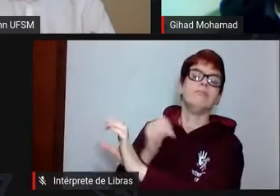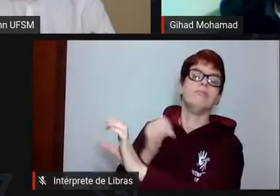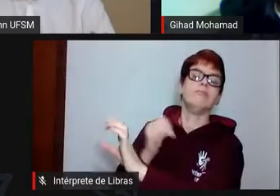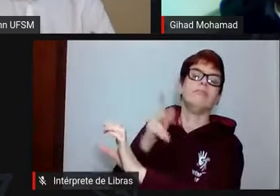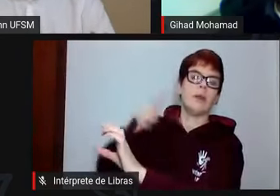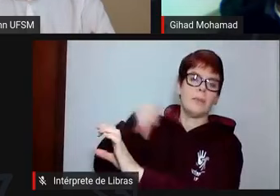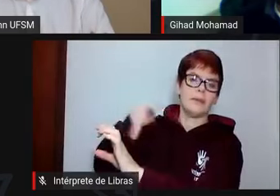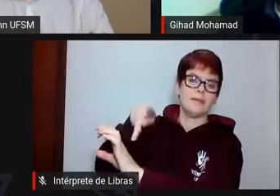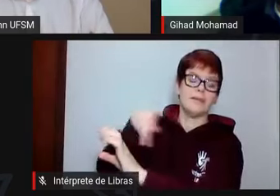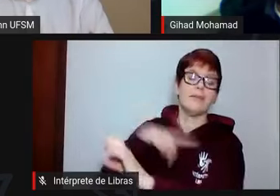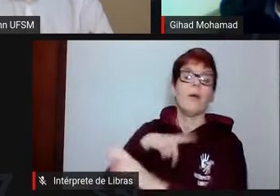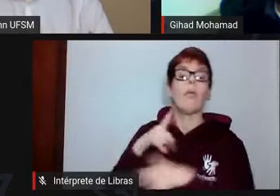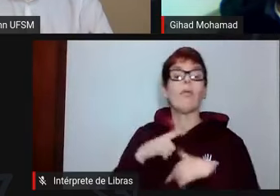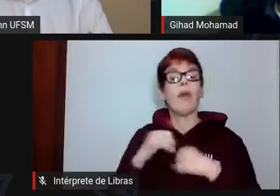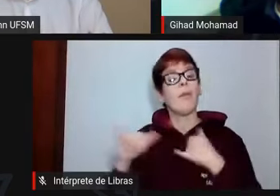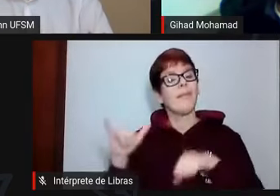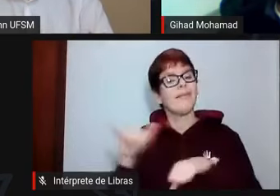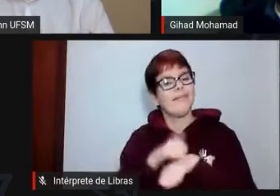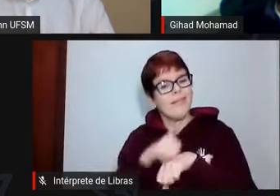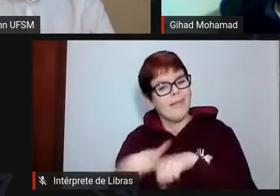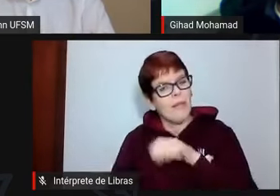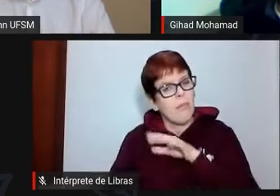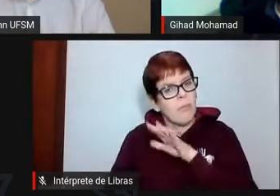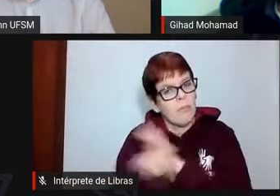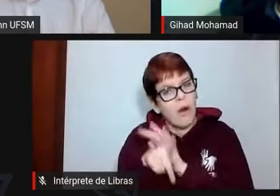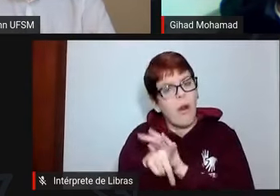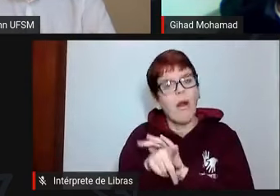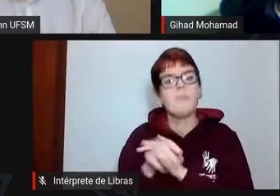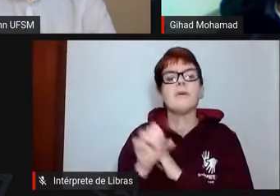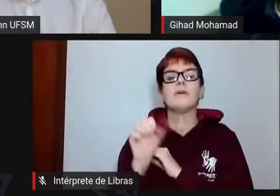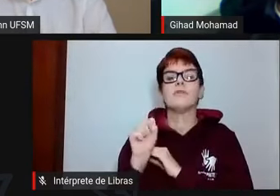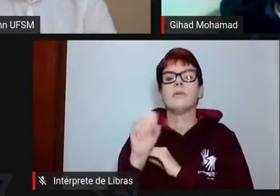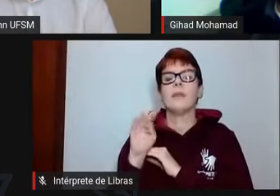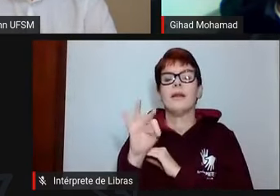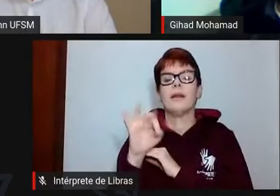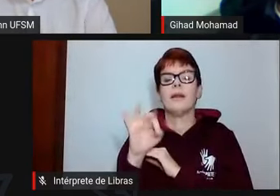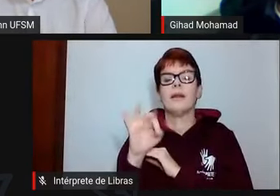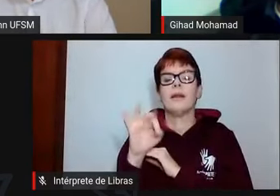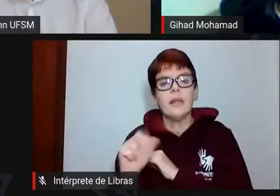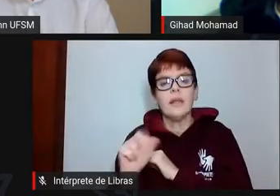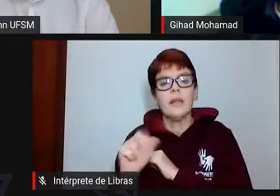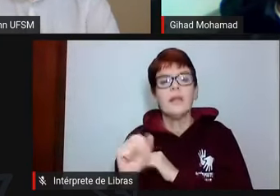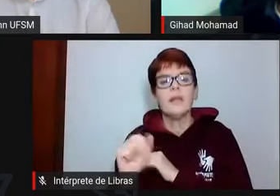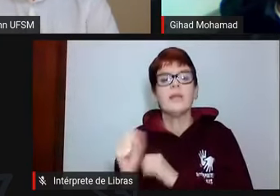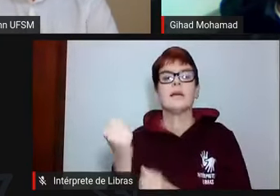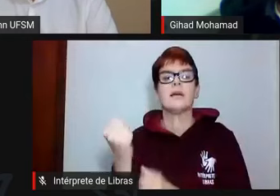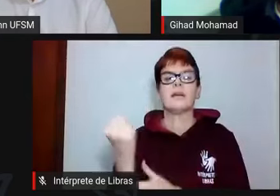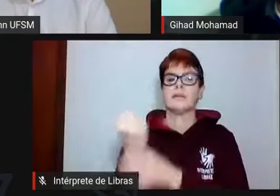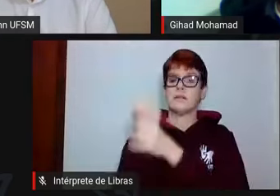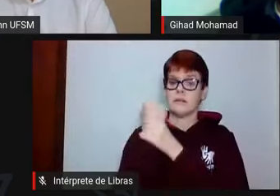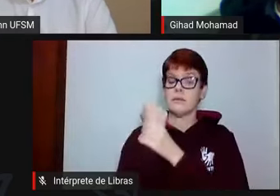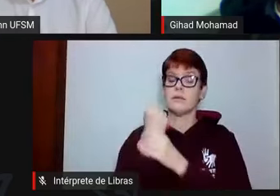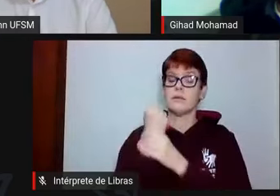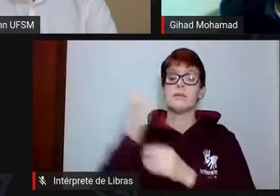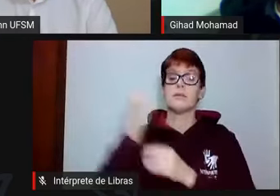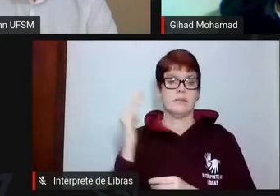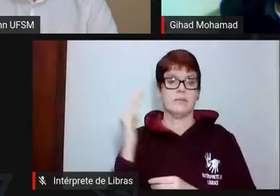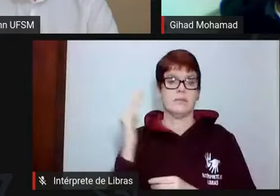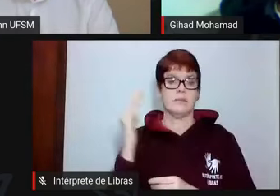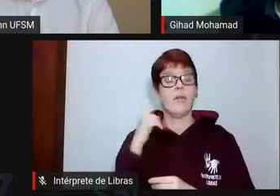entra na questão estratégica da própria soberania e segurança nacionais e entra igualmente